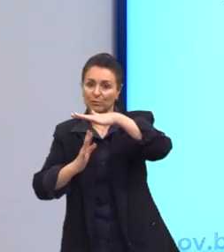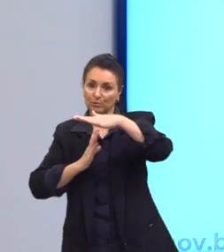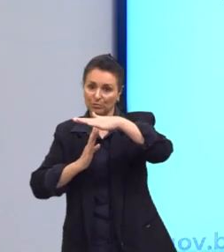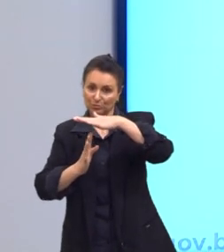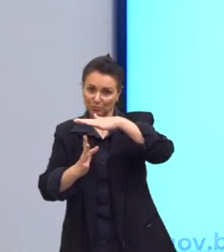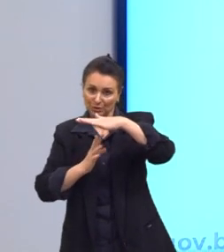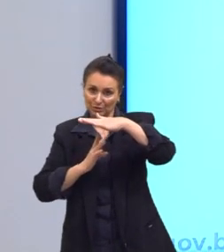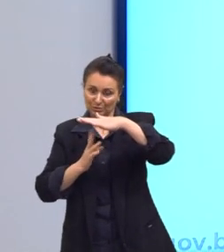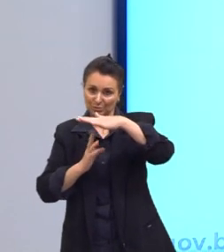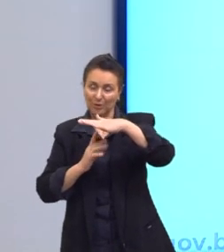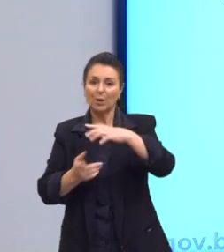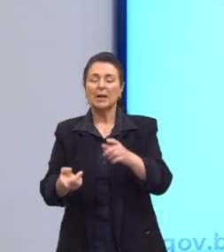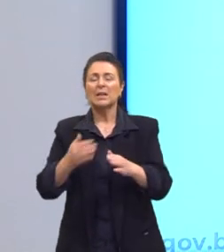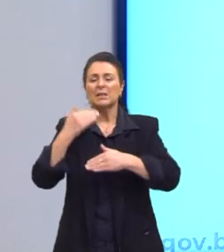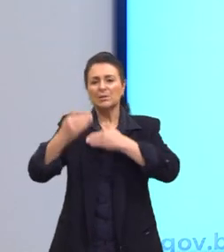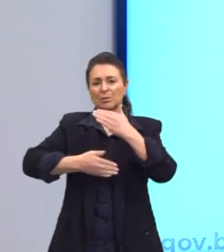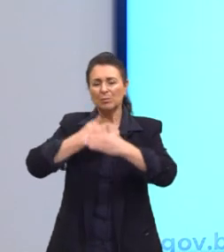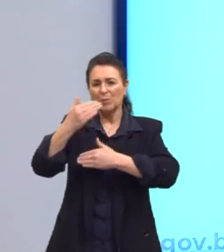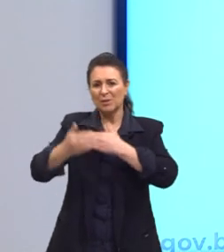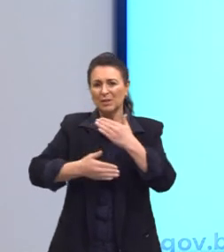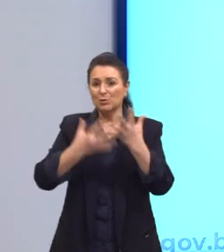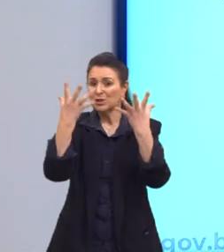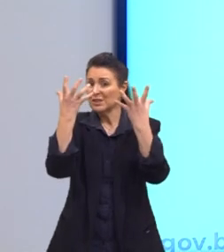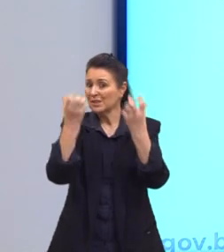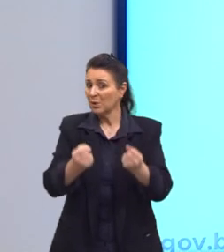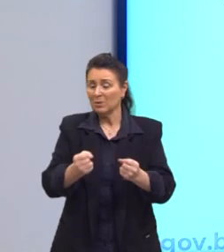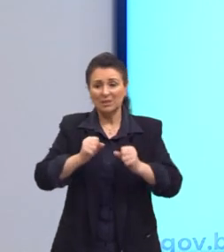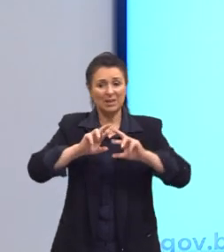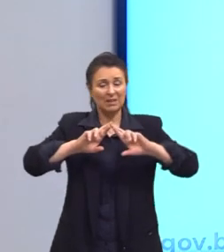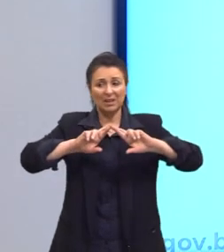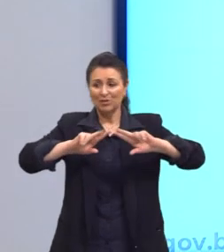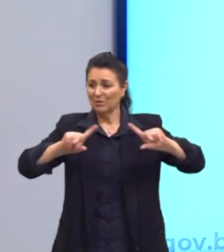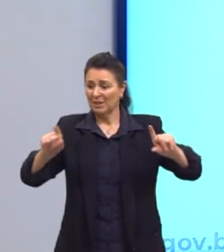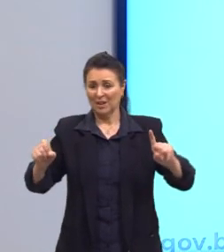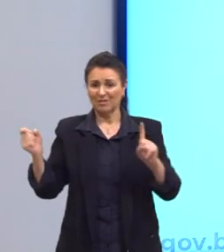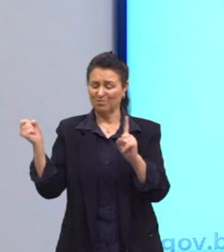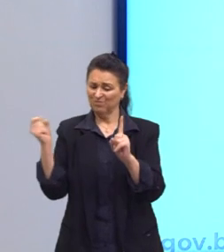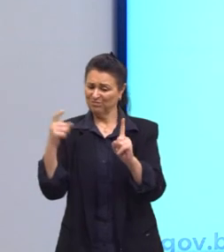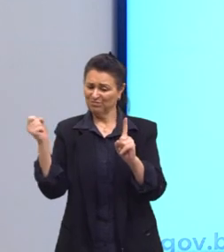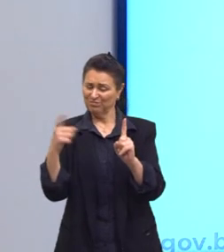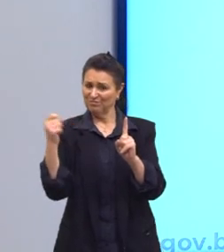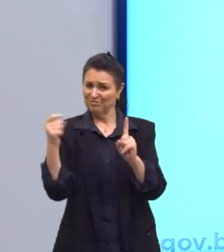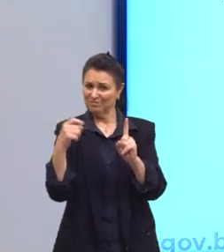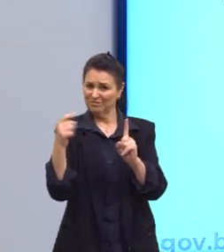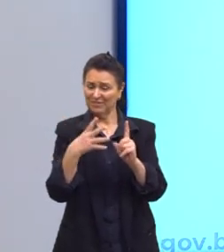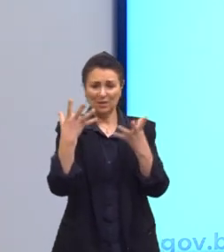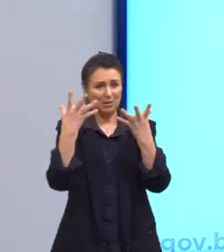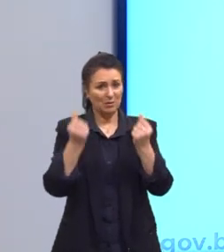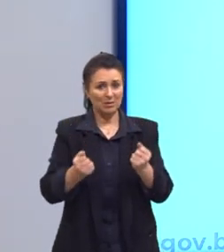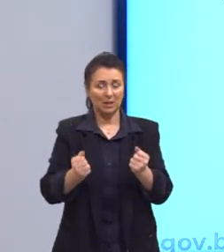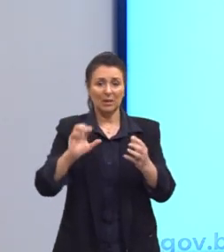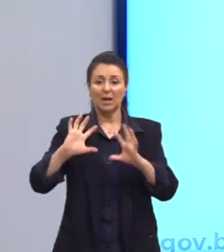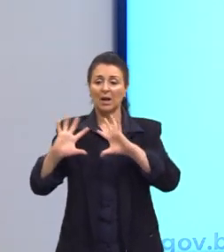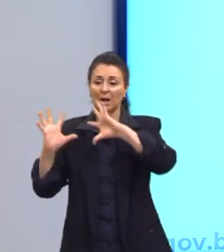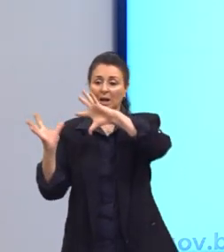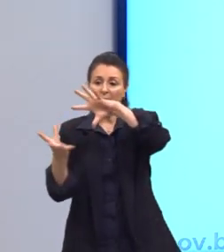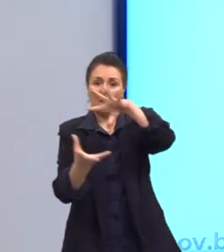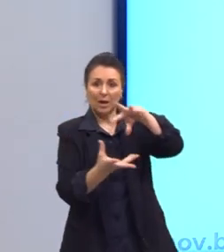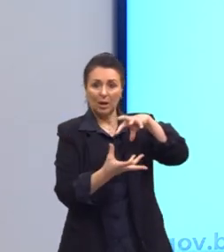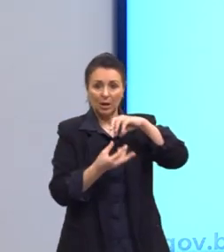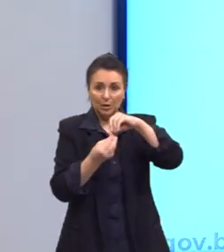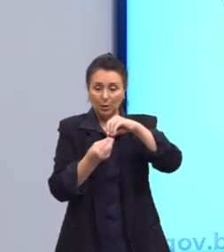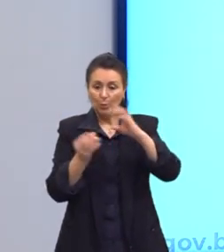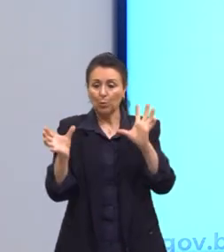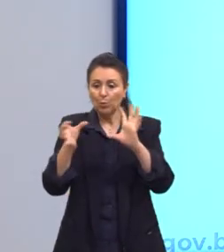esse processo de xenofobia, o que vão fazer com tantos refugiados? A globalização une e separa